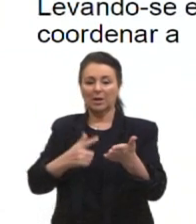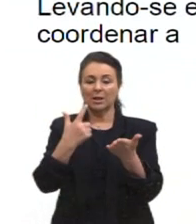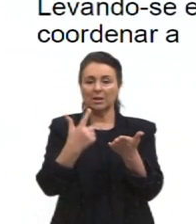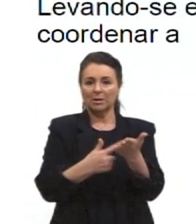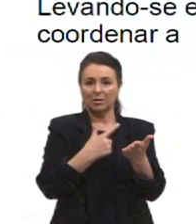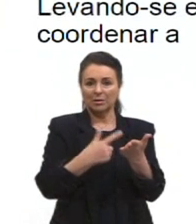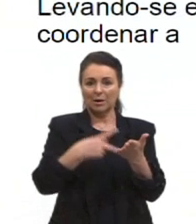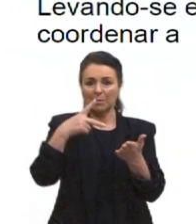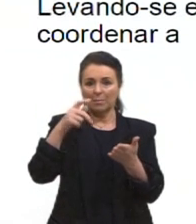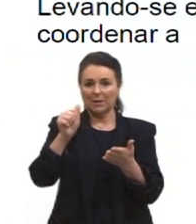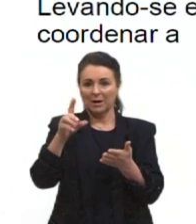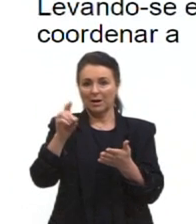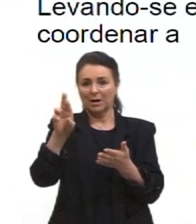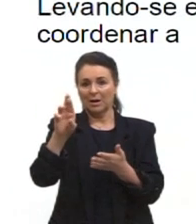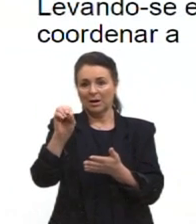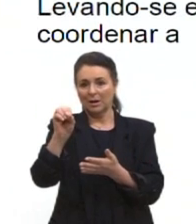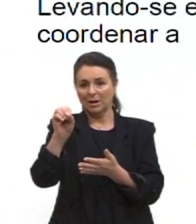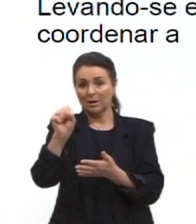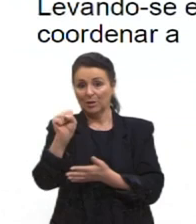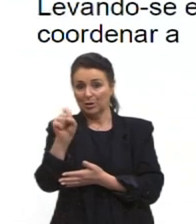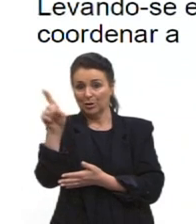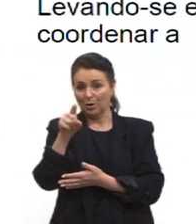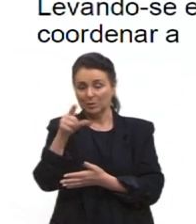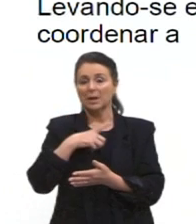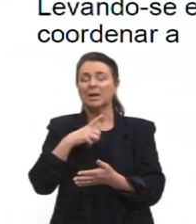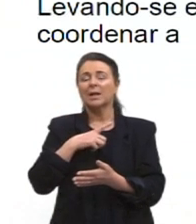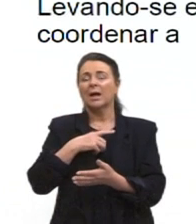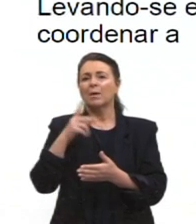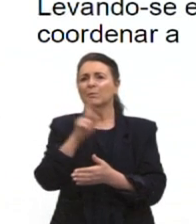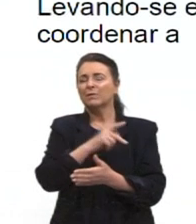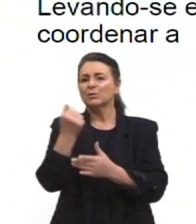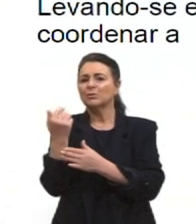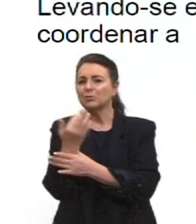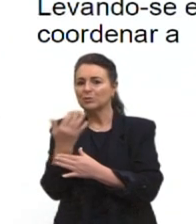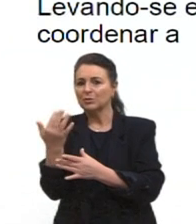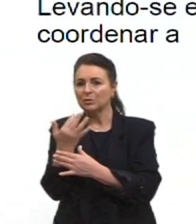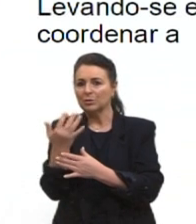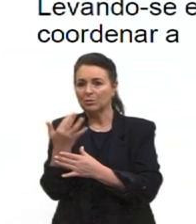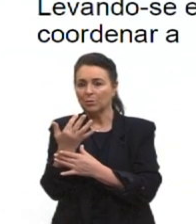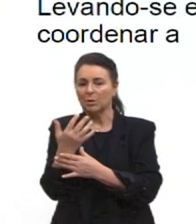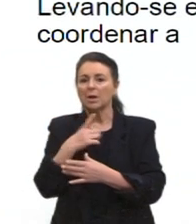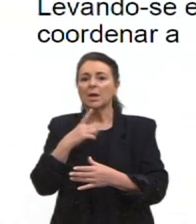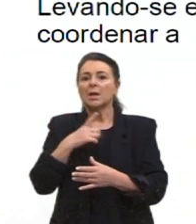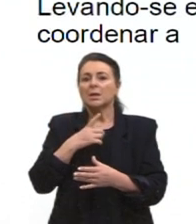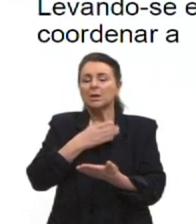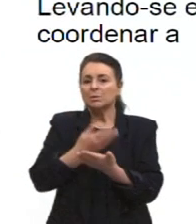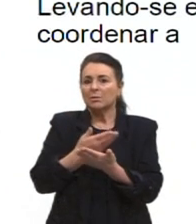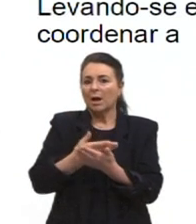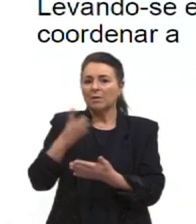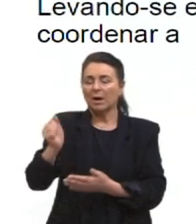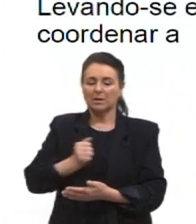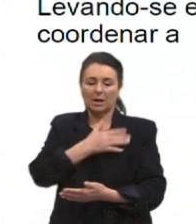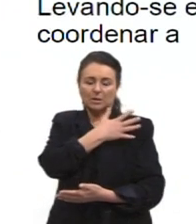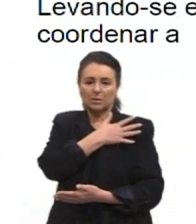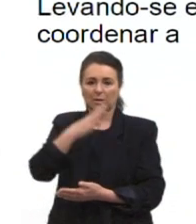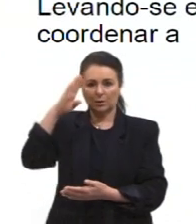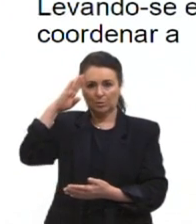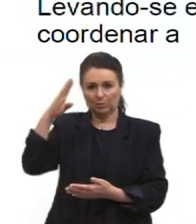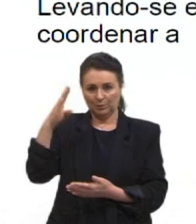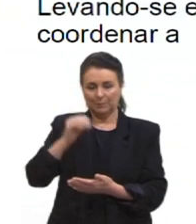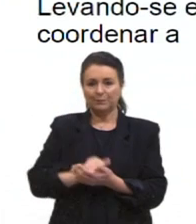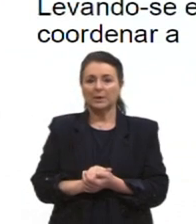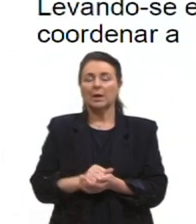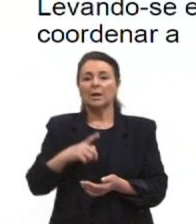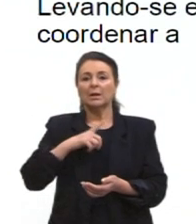Padrós, um professor da URGS que estudava as ditaduras, faleceu esse ano, então, prestar nossa homenagem também ao